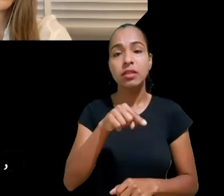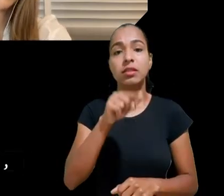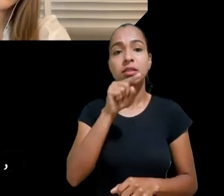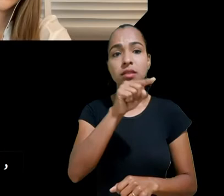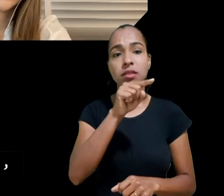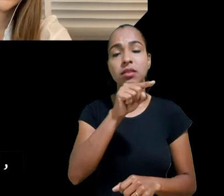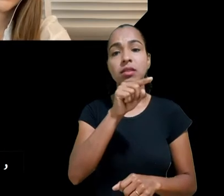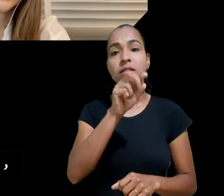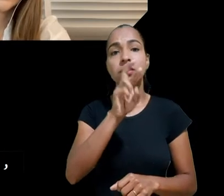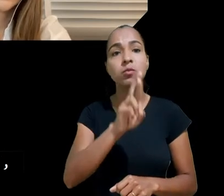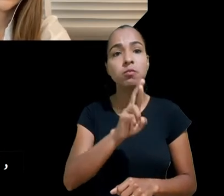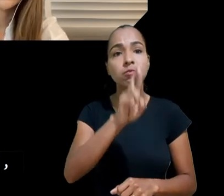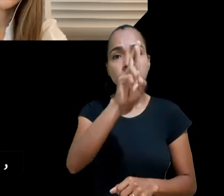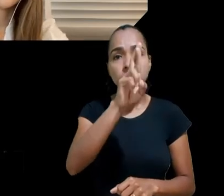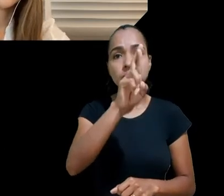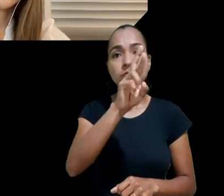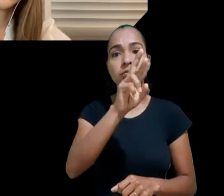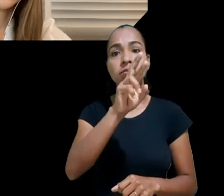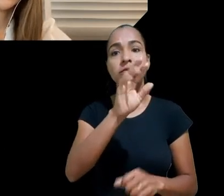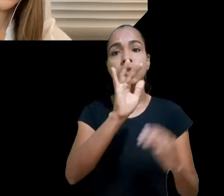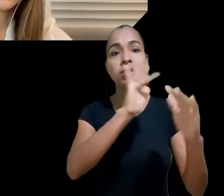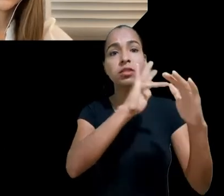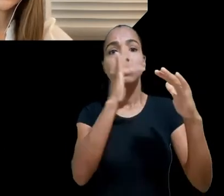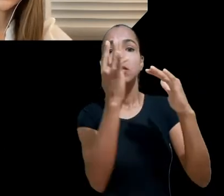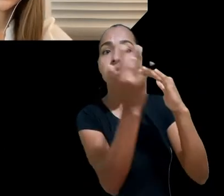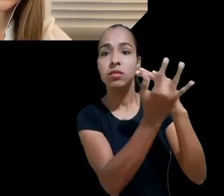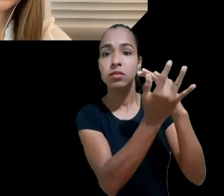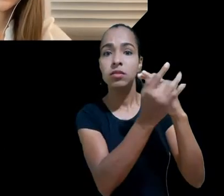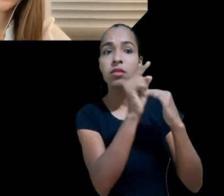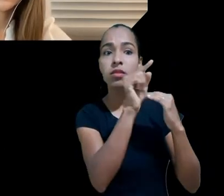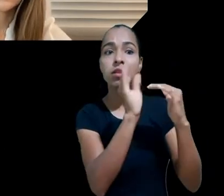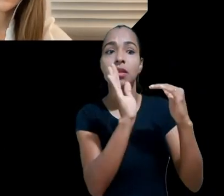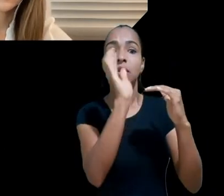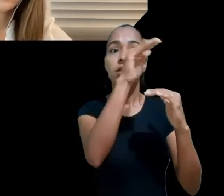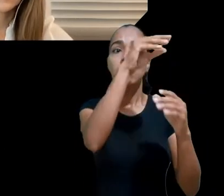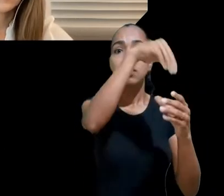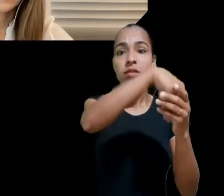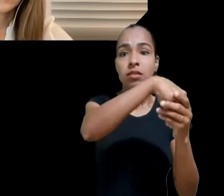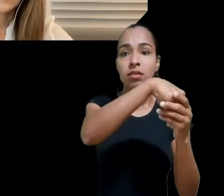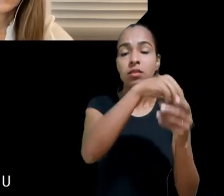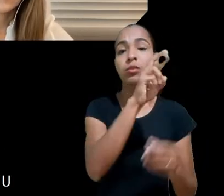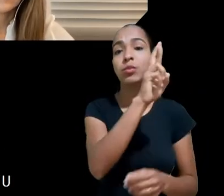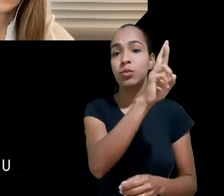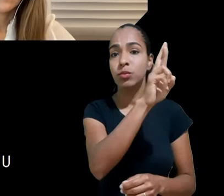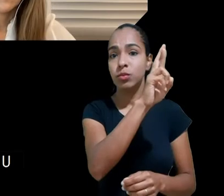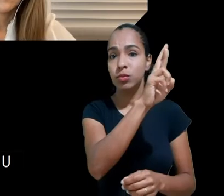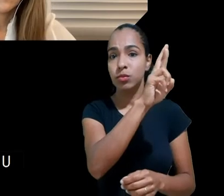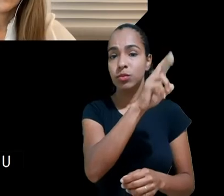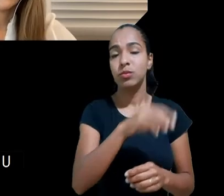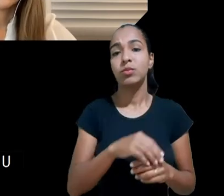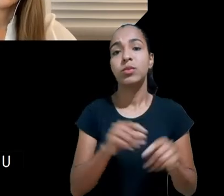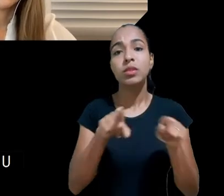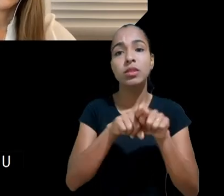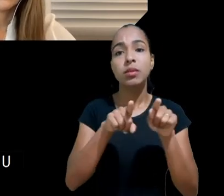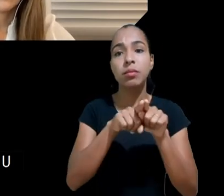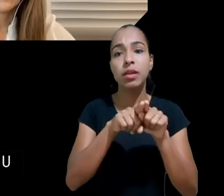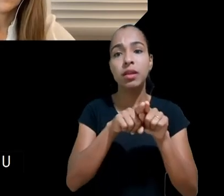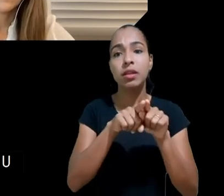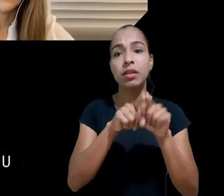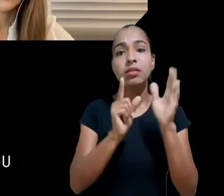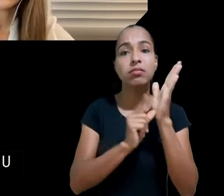plataformas digitais e aqui eu vou me referir a plataformas digitais especificamente e eu acho que